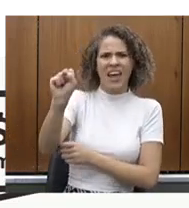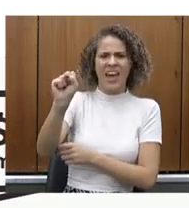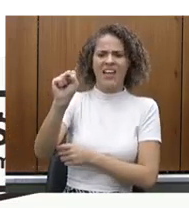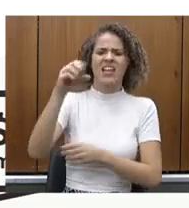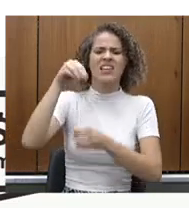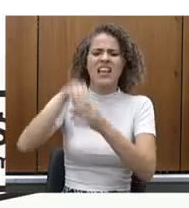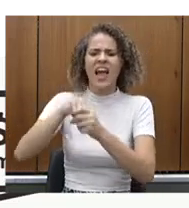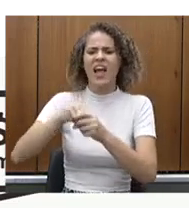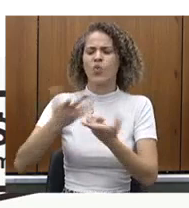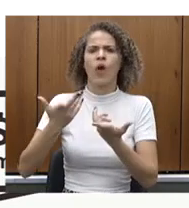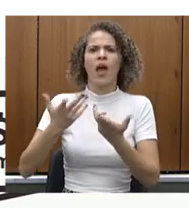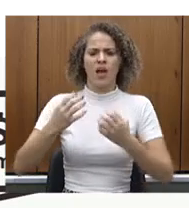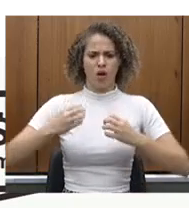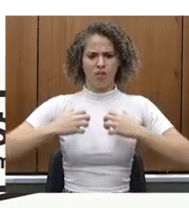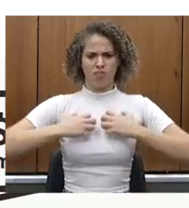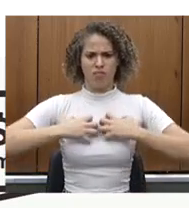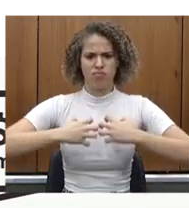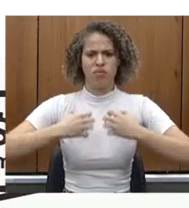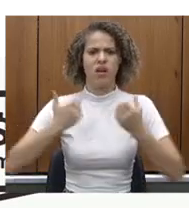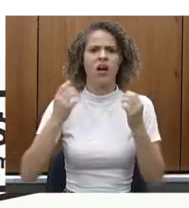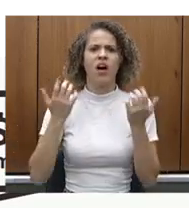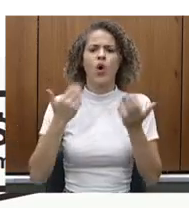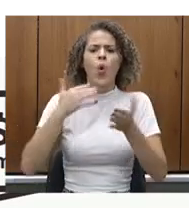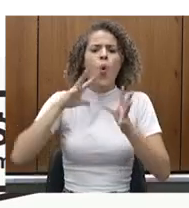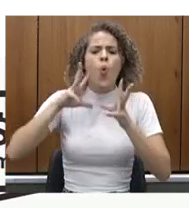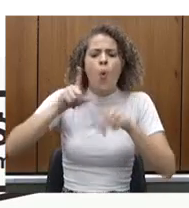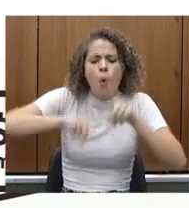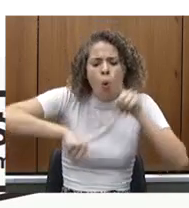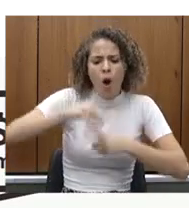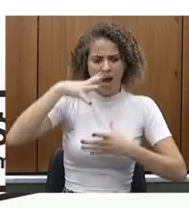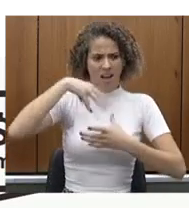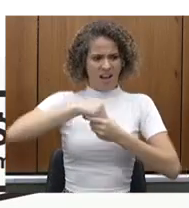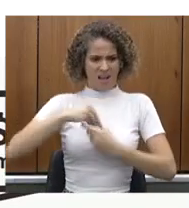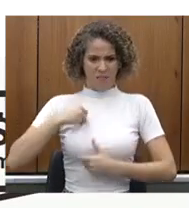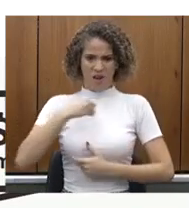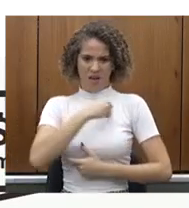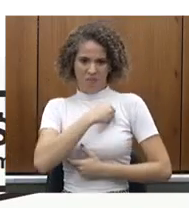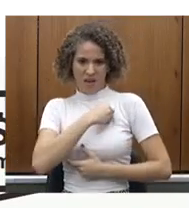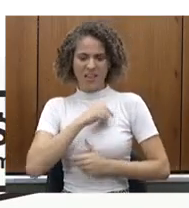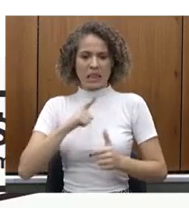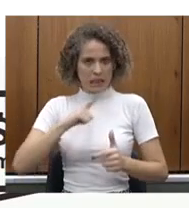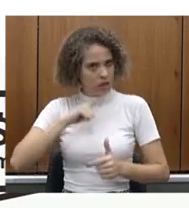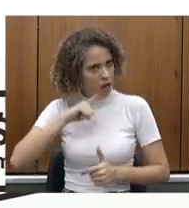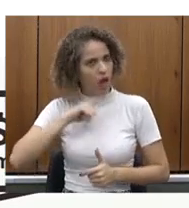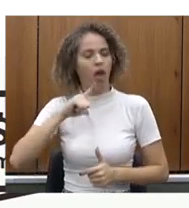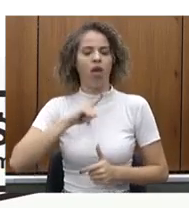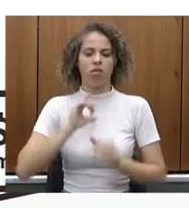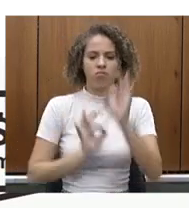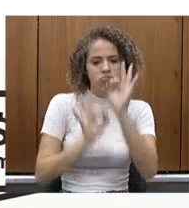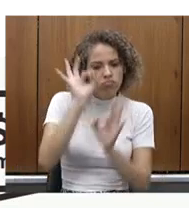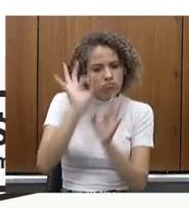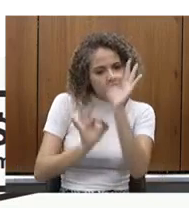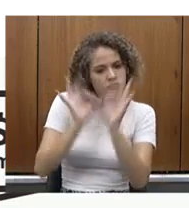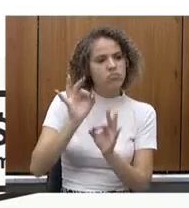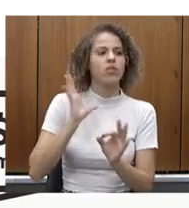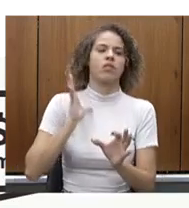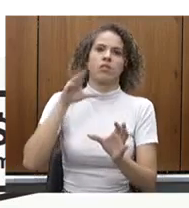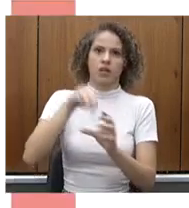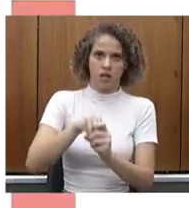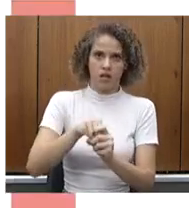piso. Então, recurso expressivo inédito. Nunca teve esse recurso para os municípios mineiros.